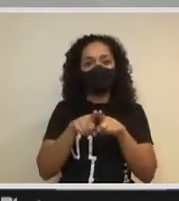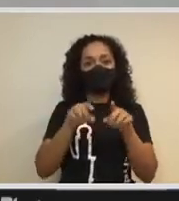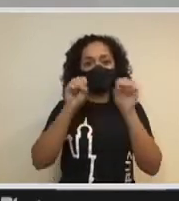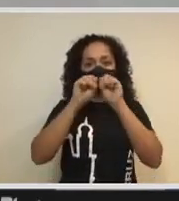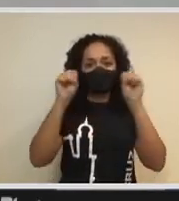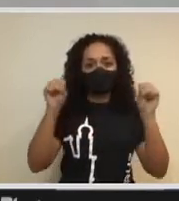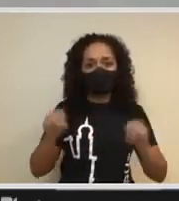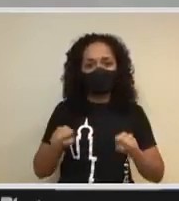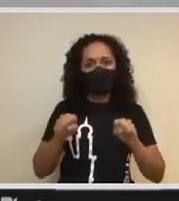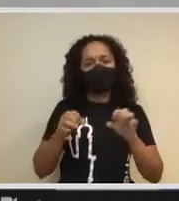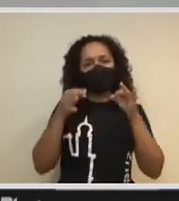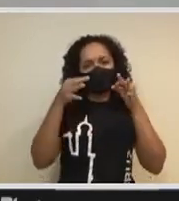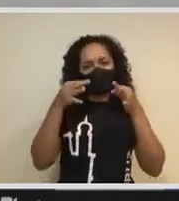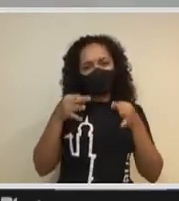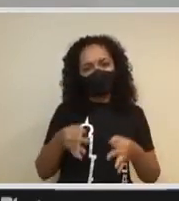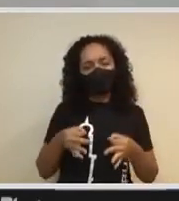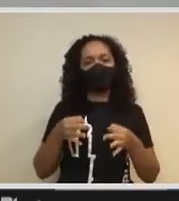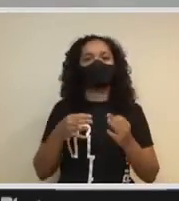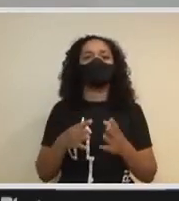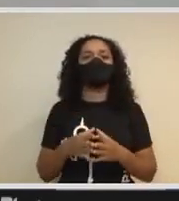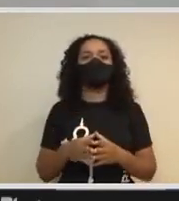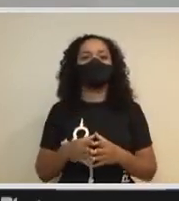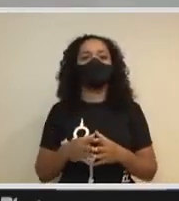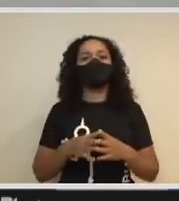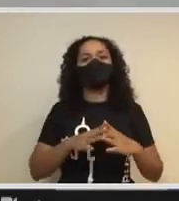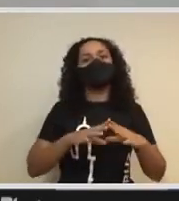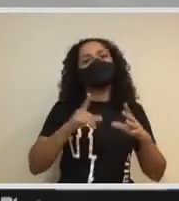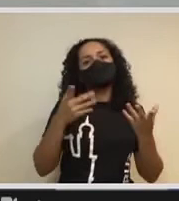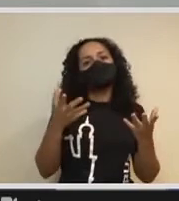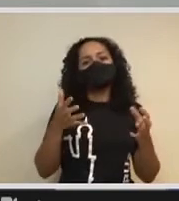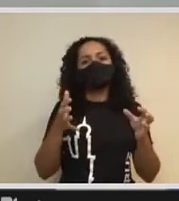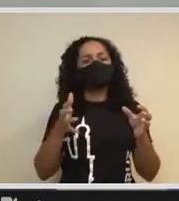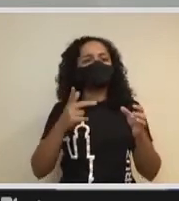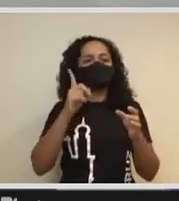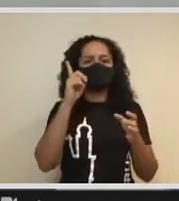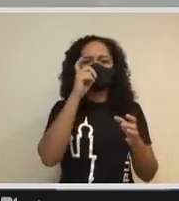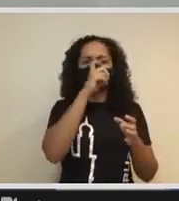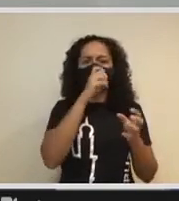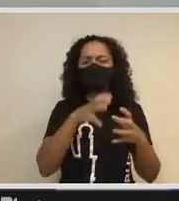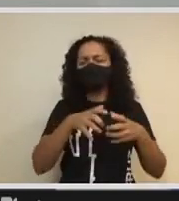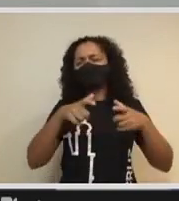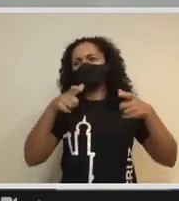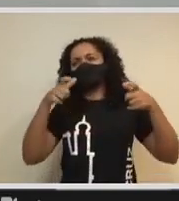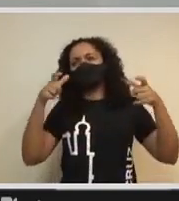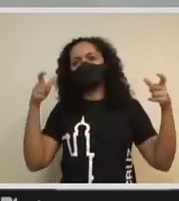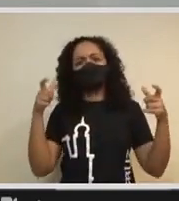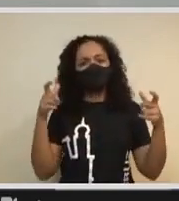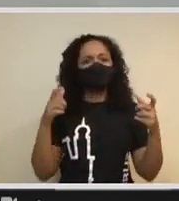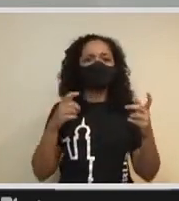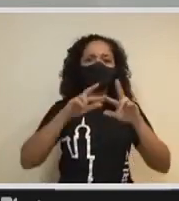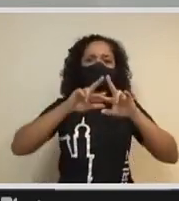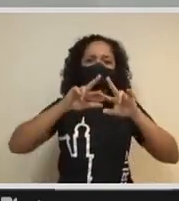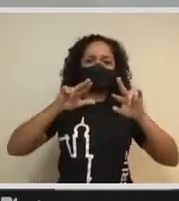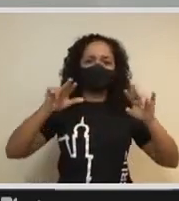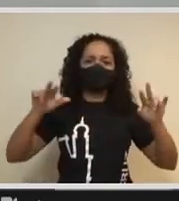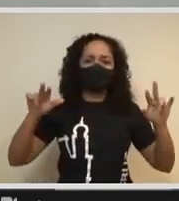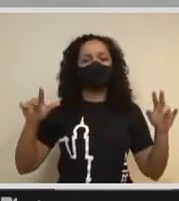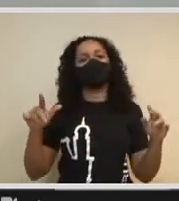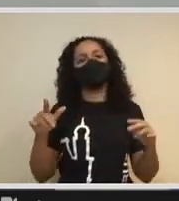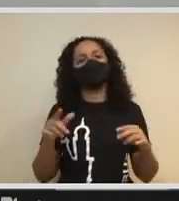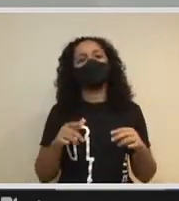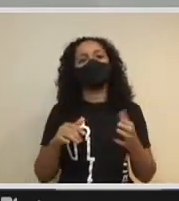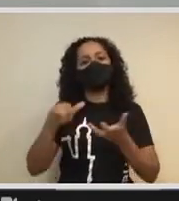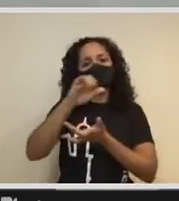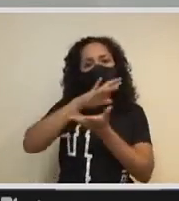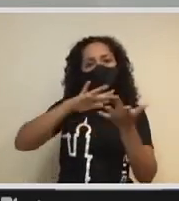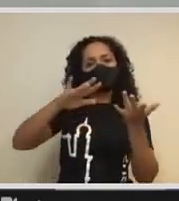Enfim, um conjunto de desafios imensos, dadas as questões das crises já mencionadas aqui